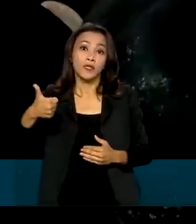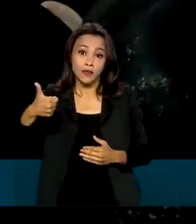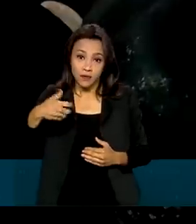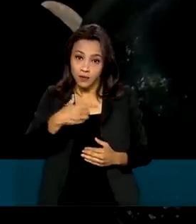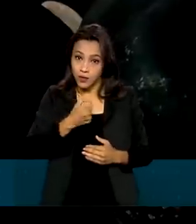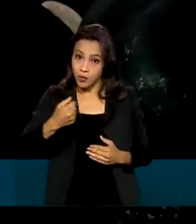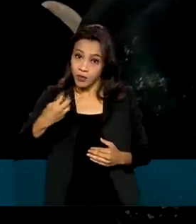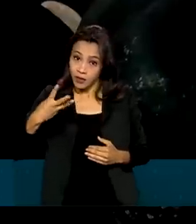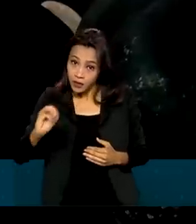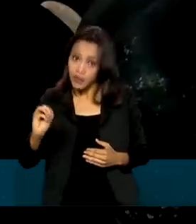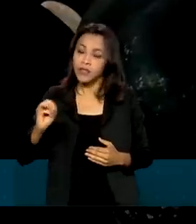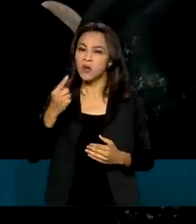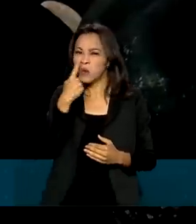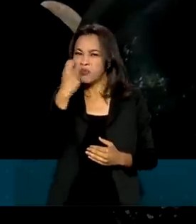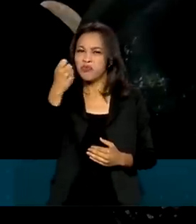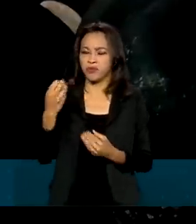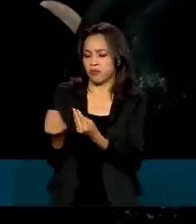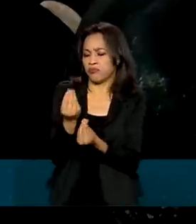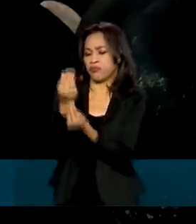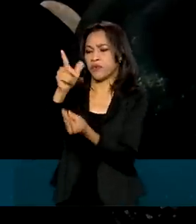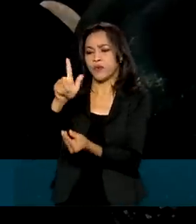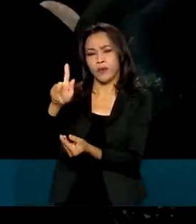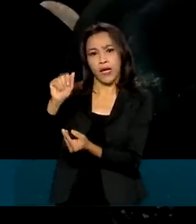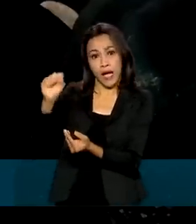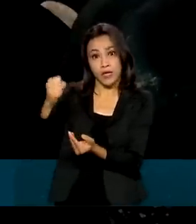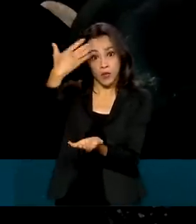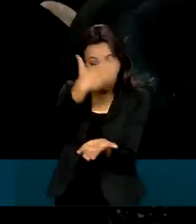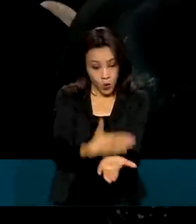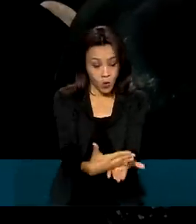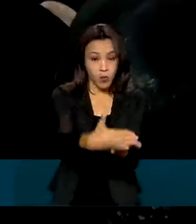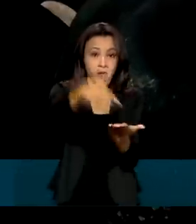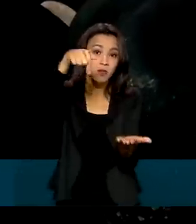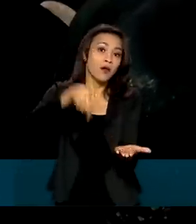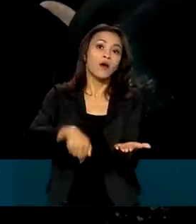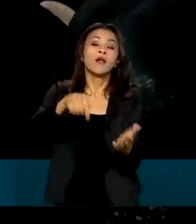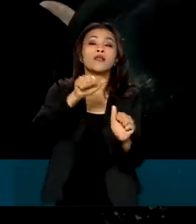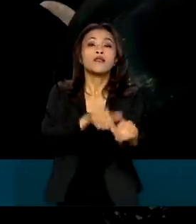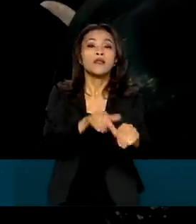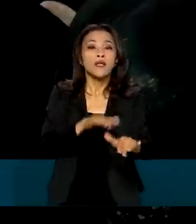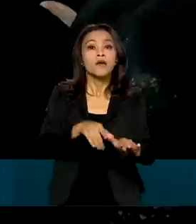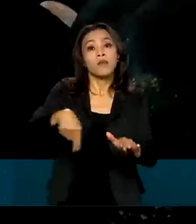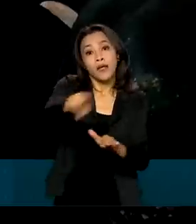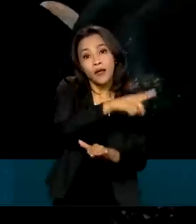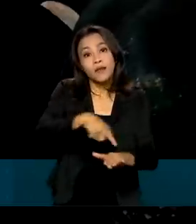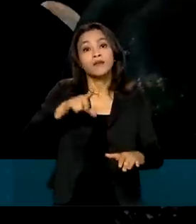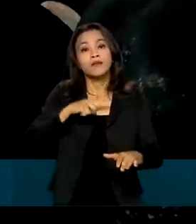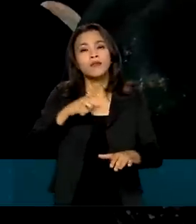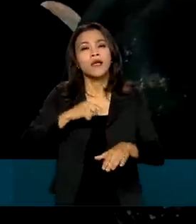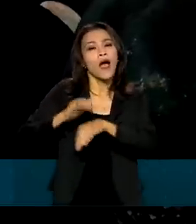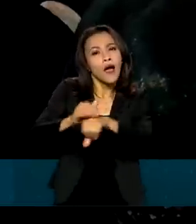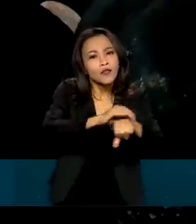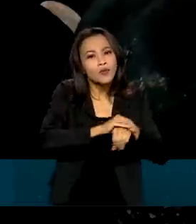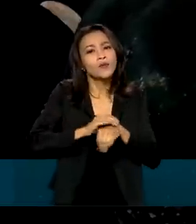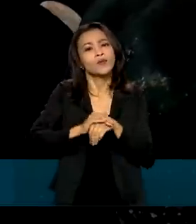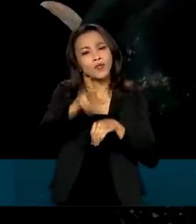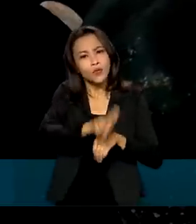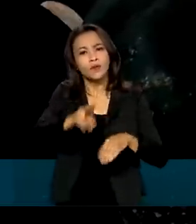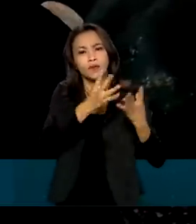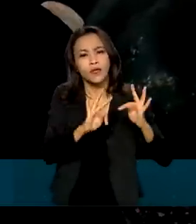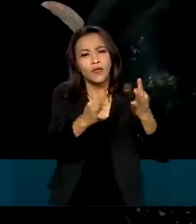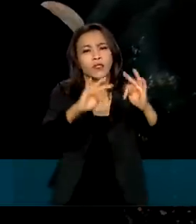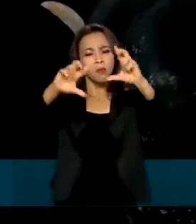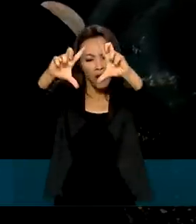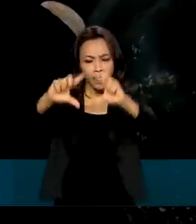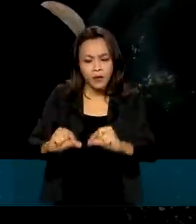+, do governo federal, entrou em vigor agora em setembro, incentiva os produtores a adotarem práticas e tecnologias com baixa